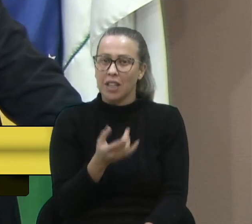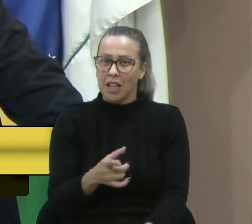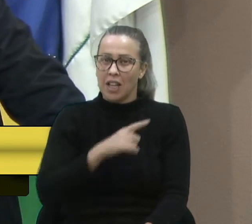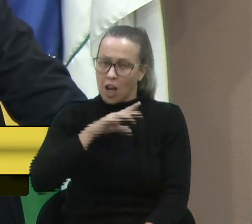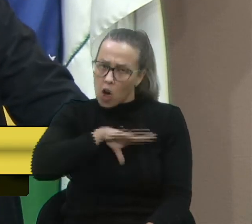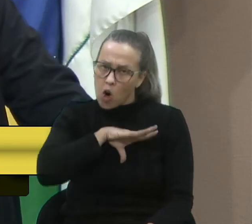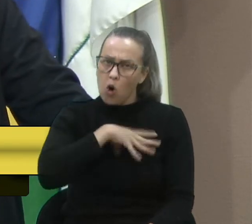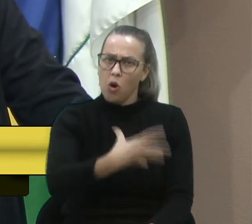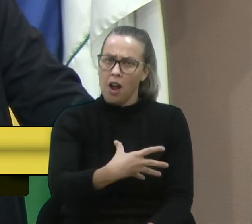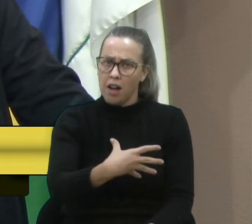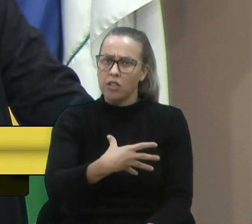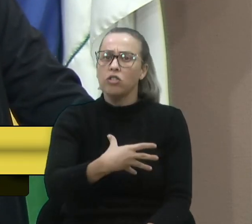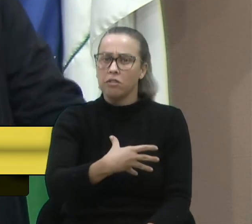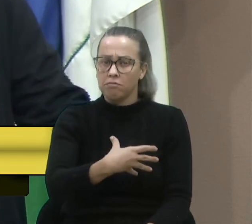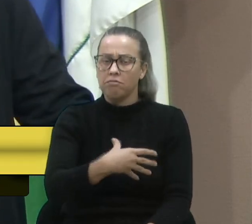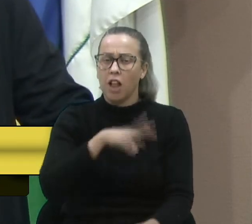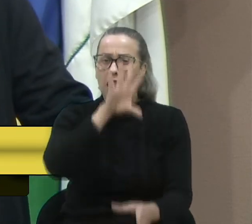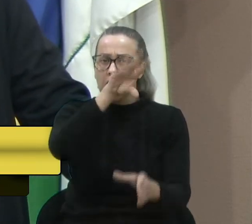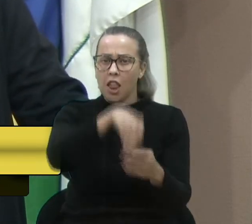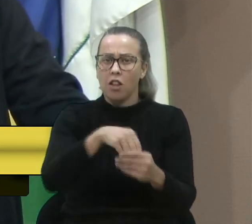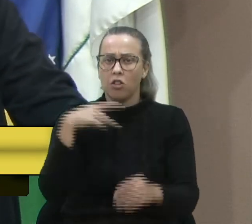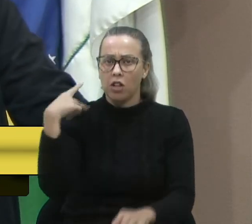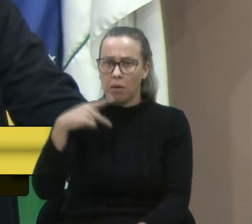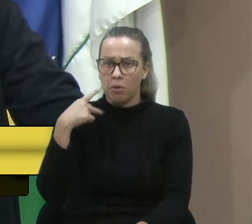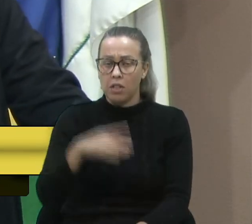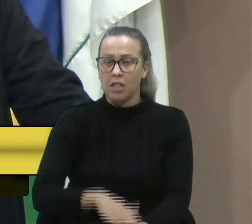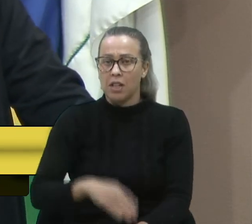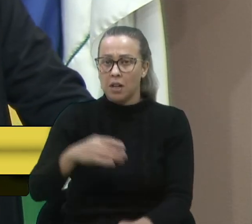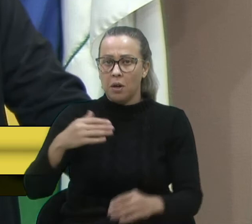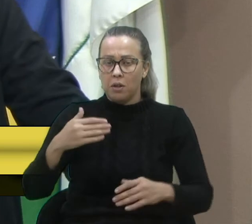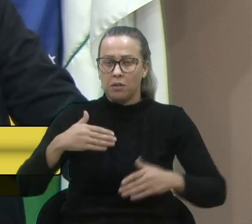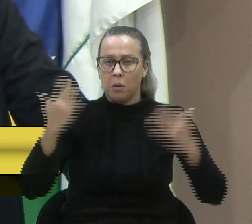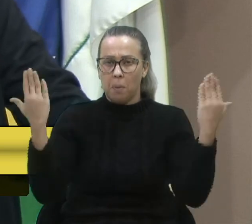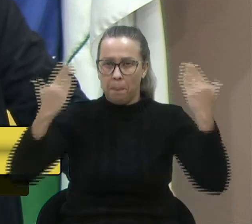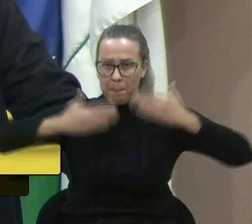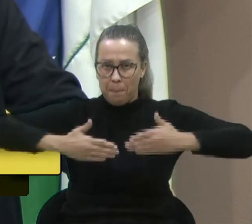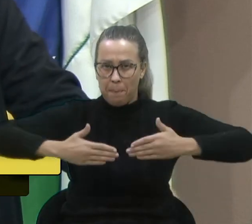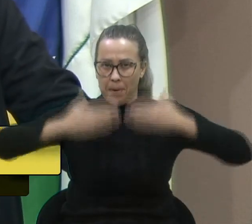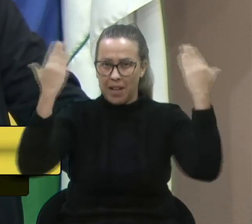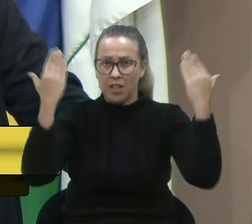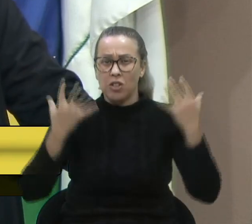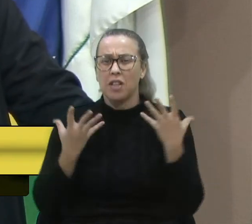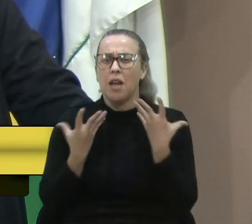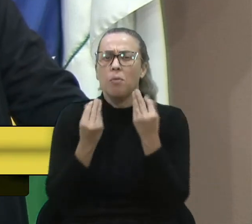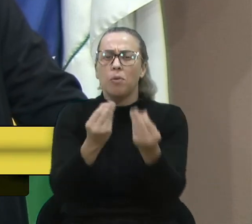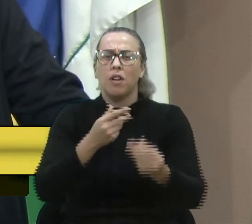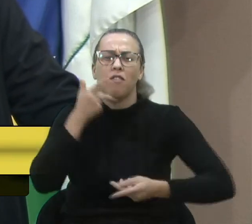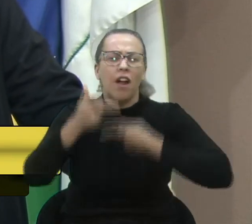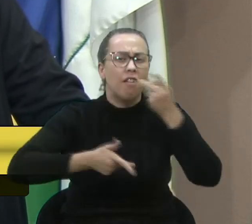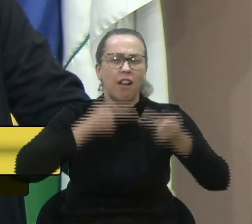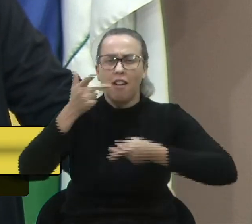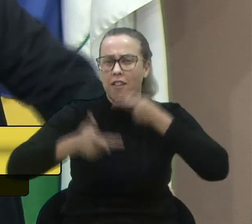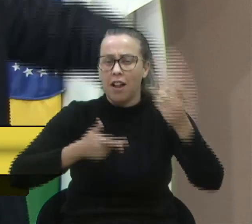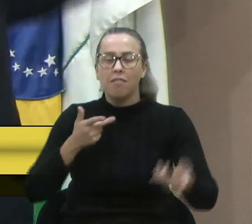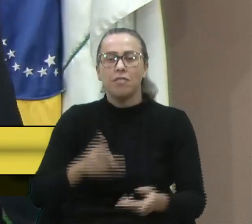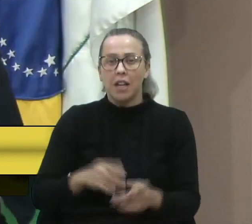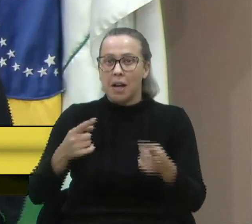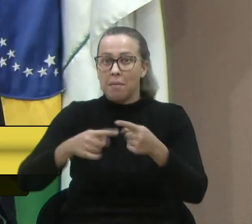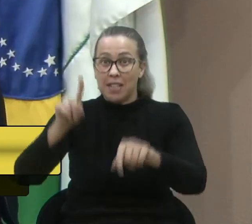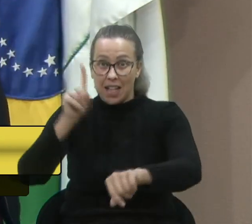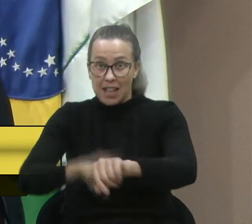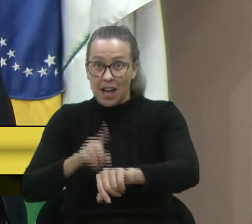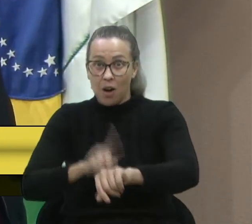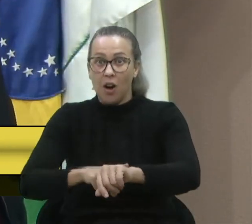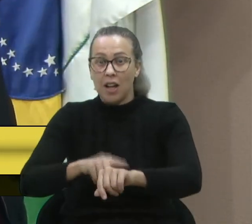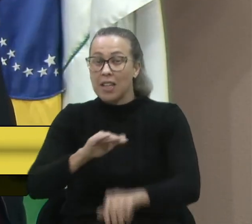coragem nos nossos entes públicos. A gente sabe que o pedágio, para criticar, tem um monte de gente para tirar pedrada. Mas, na hora que alguém